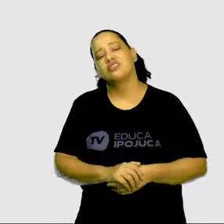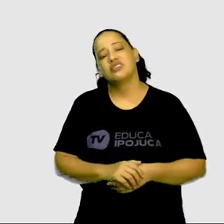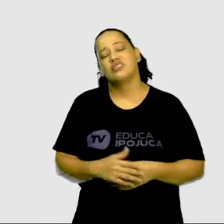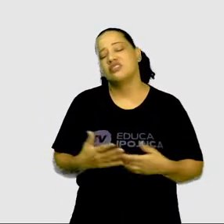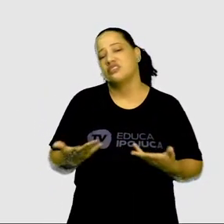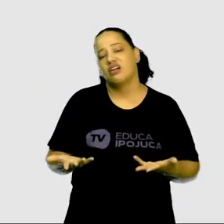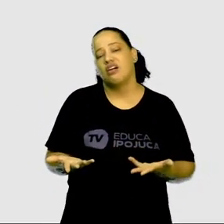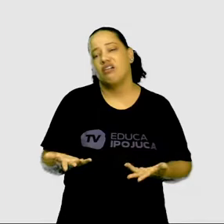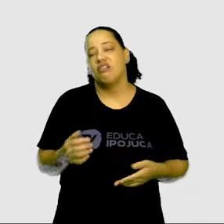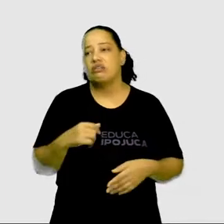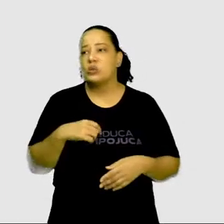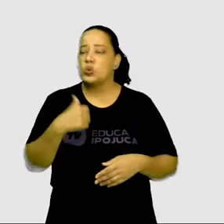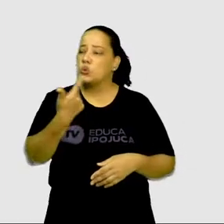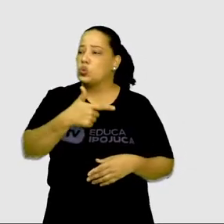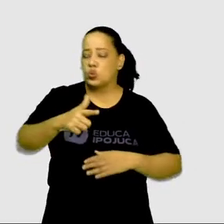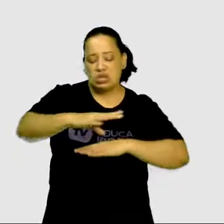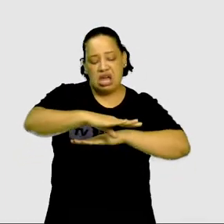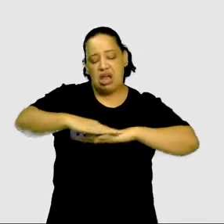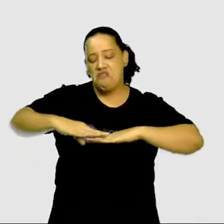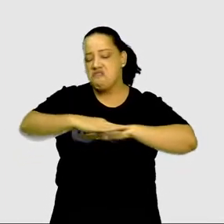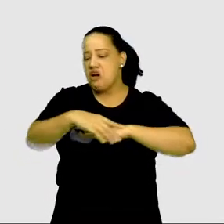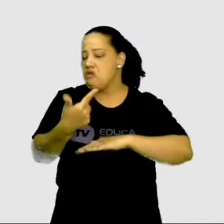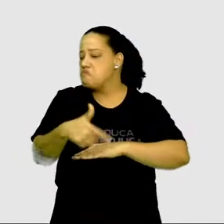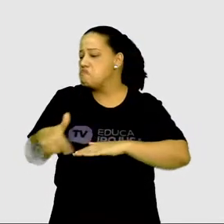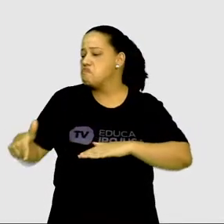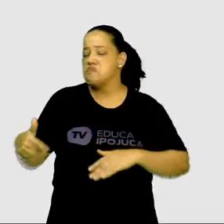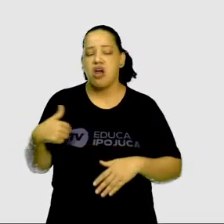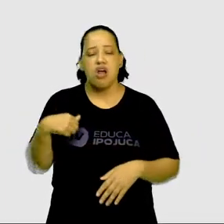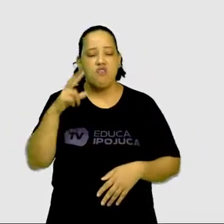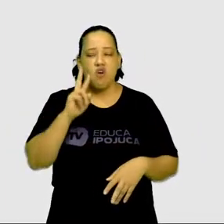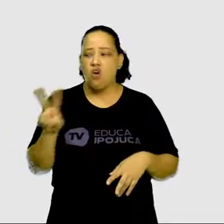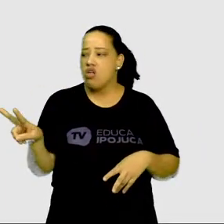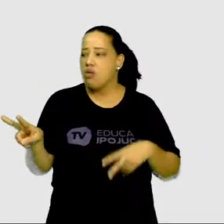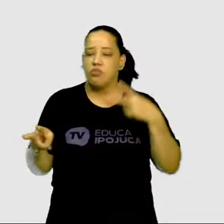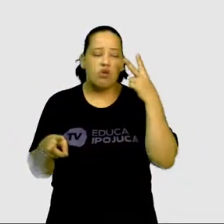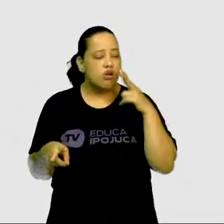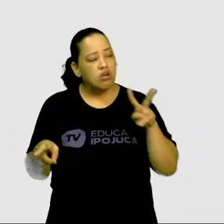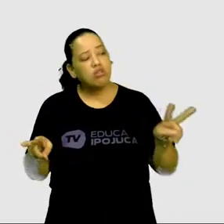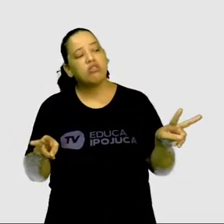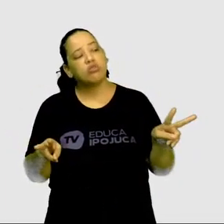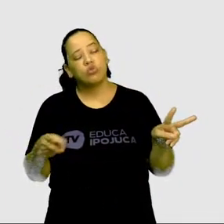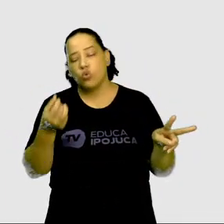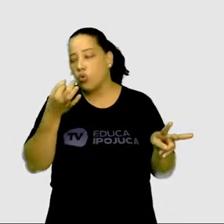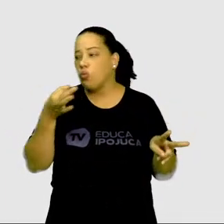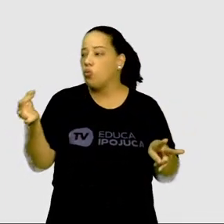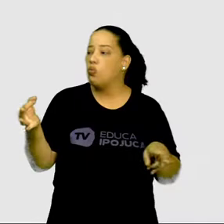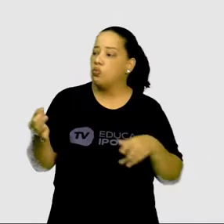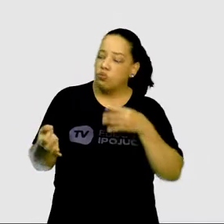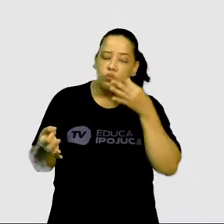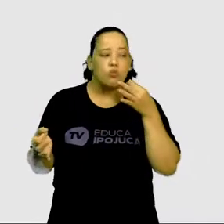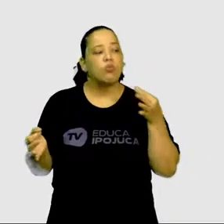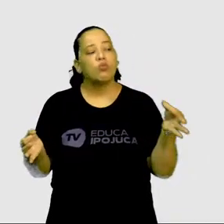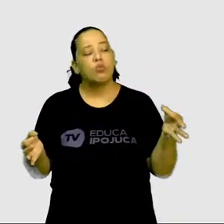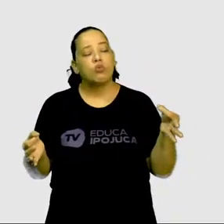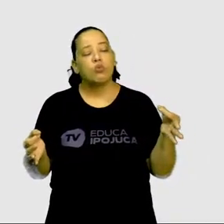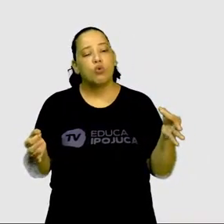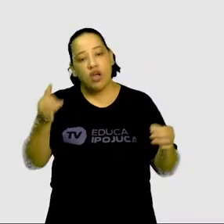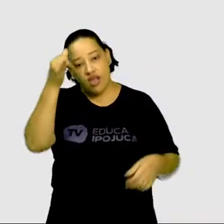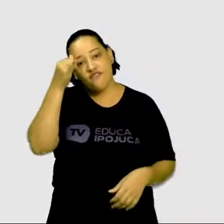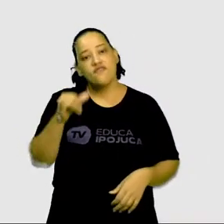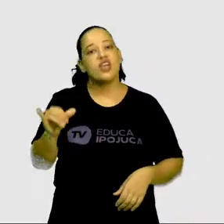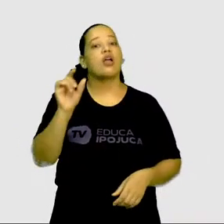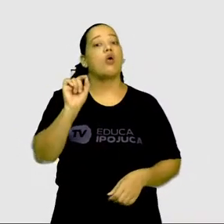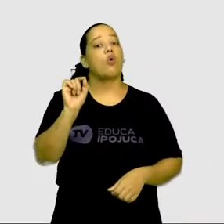aí? Se não tem faixa de pedestre, a gente deve olhar para um lado, a gente deve olhar para o outro, para evitar